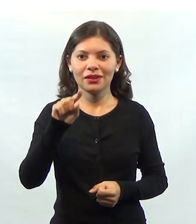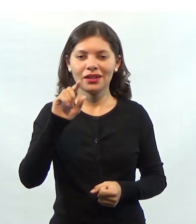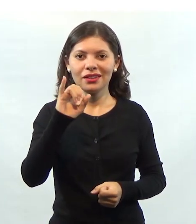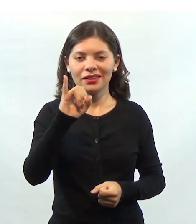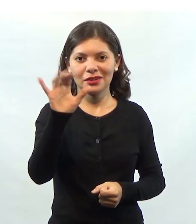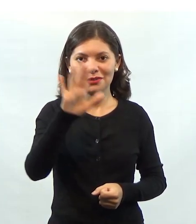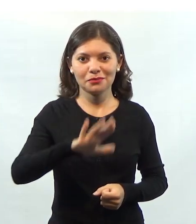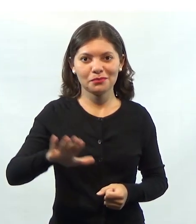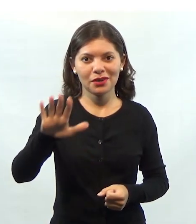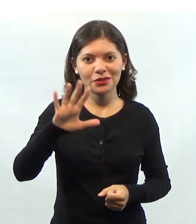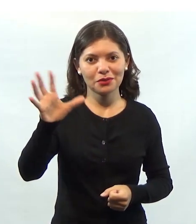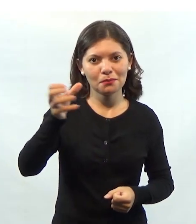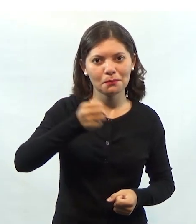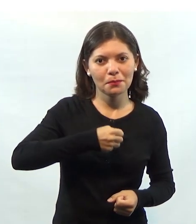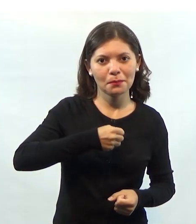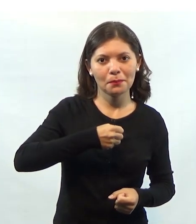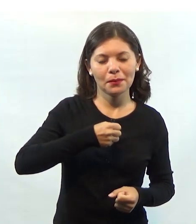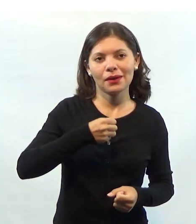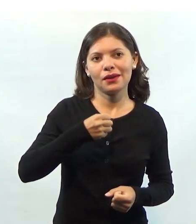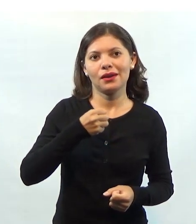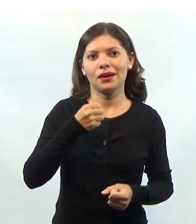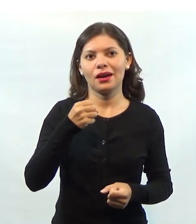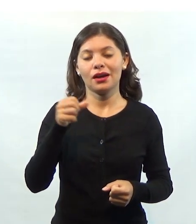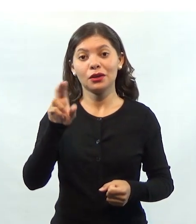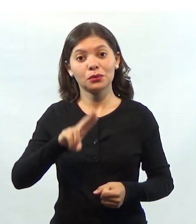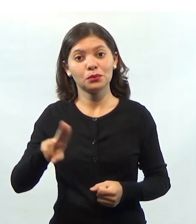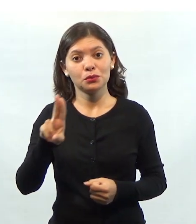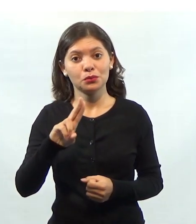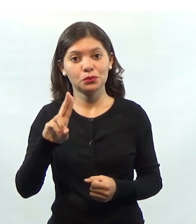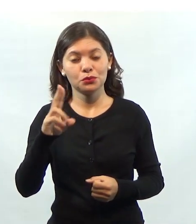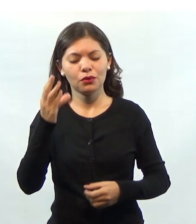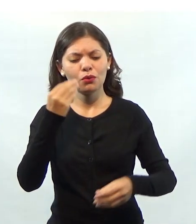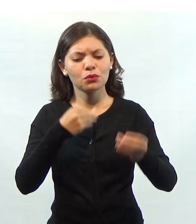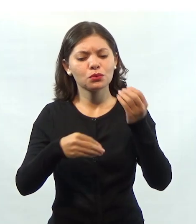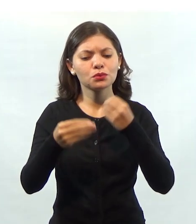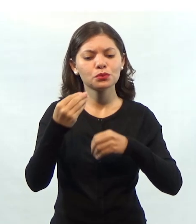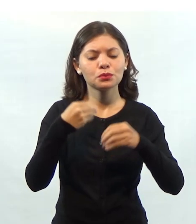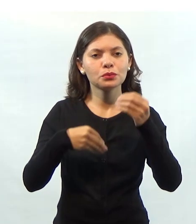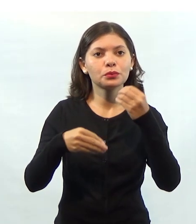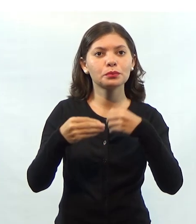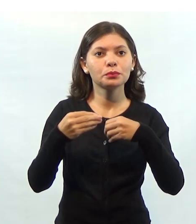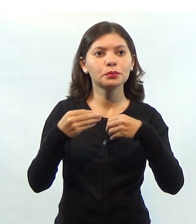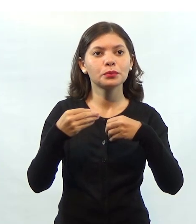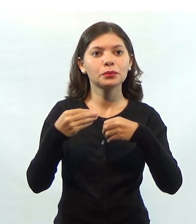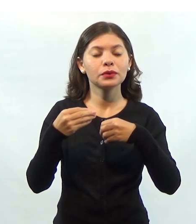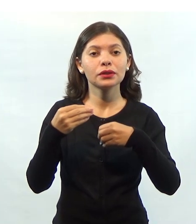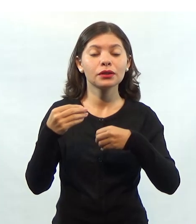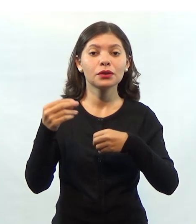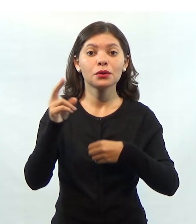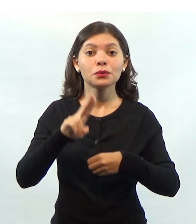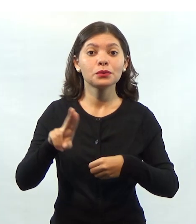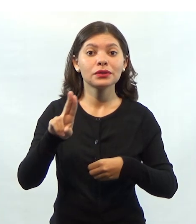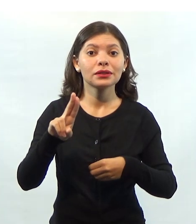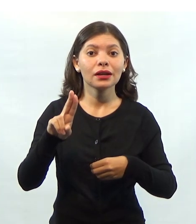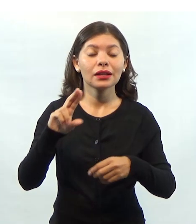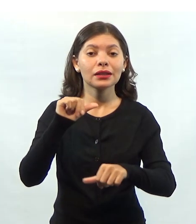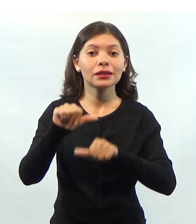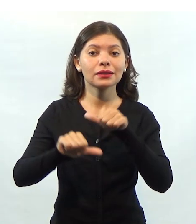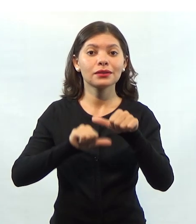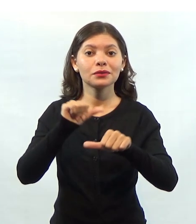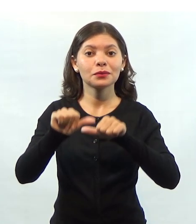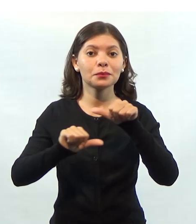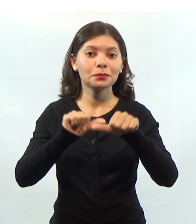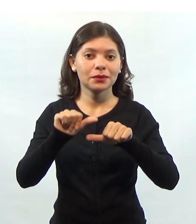os clientes vão pegar esses bens e no uso deles vão consumir eles, vão transformar